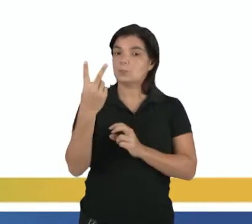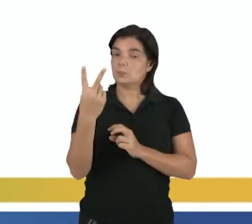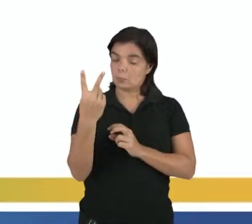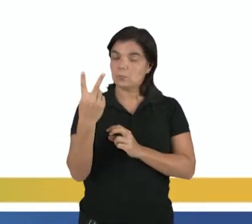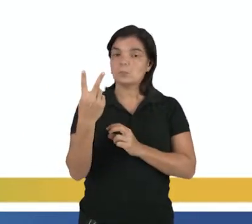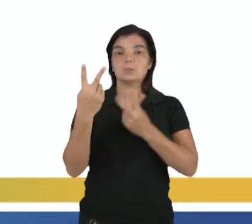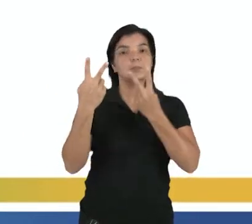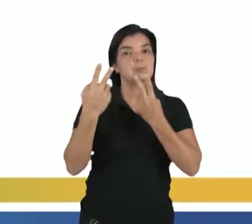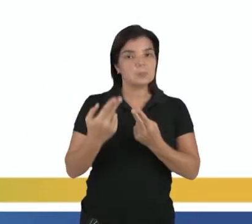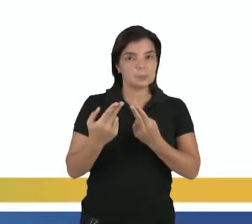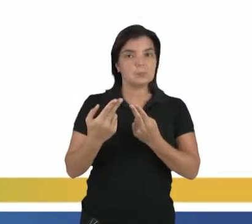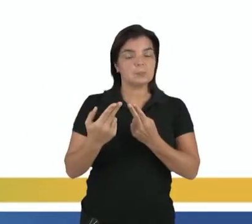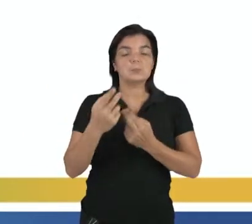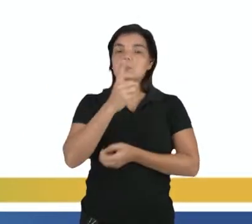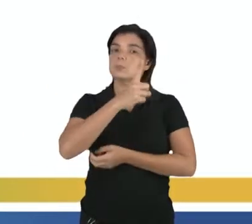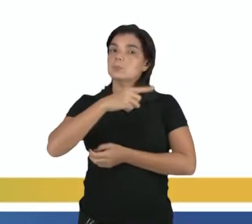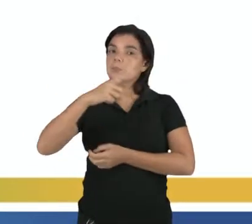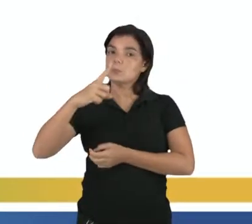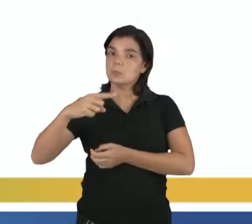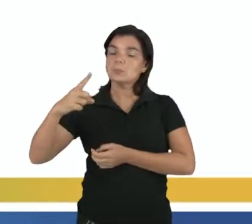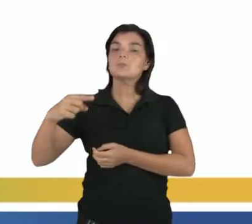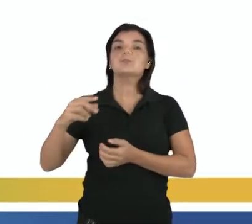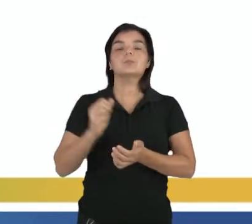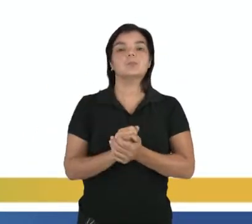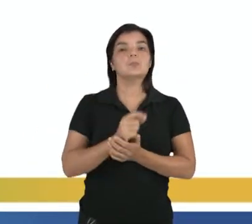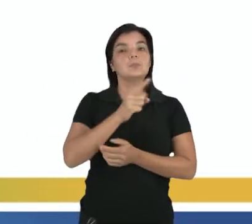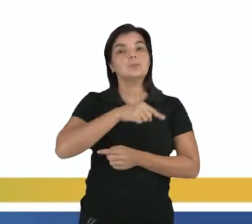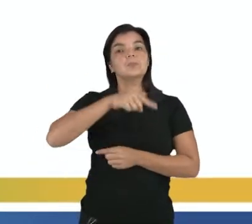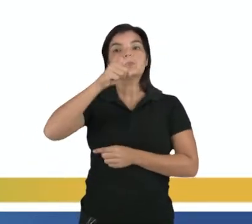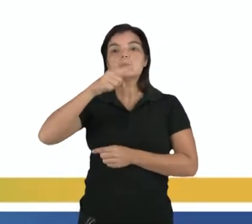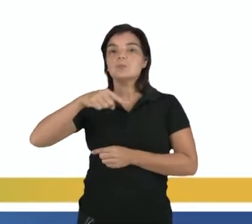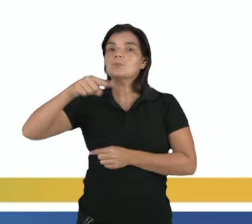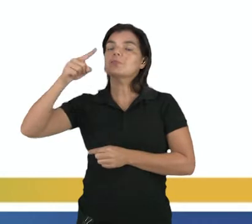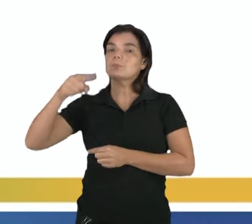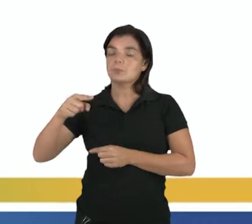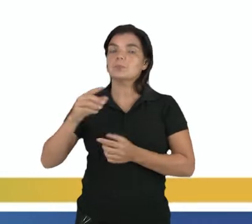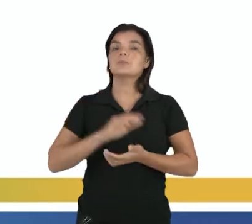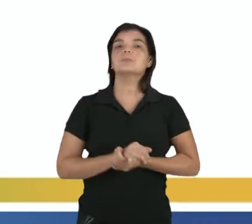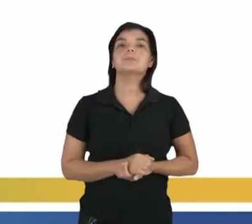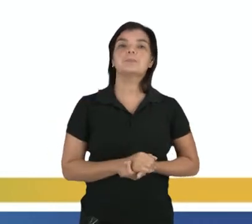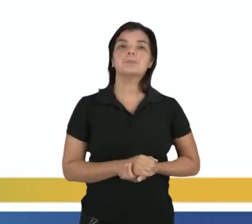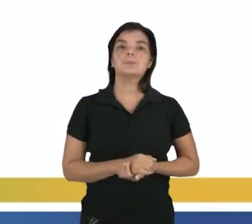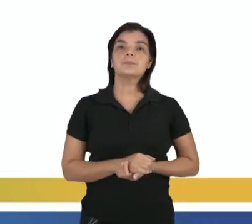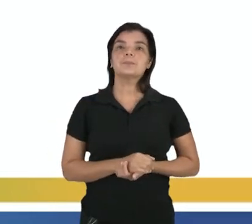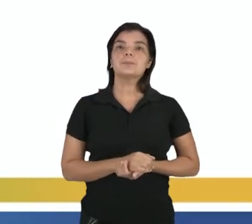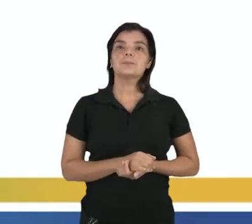pontos idênticos da onda. Então, é uma onda, uma oscilação completa, o comprimento de onda, tá.